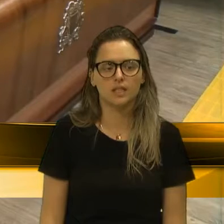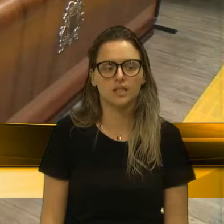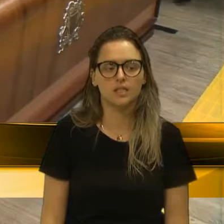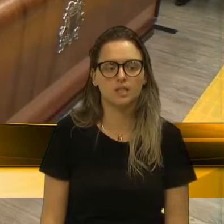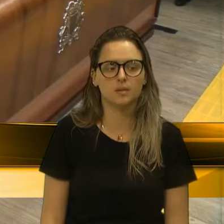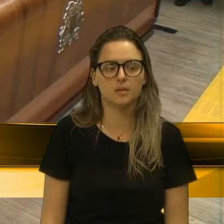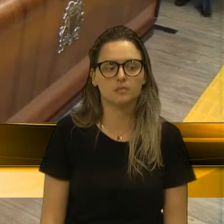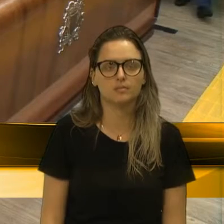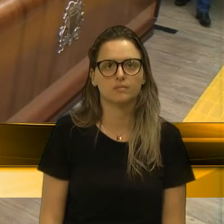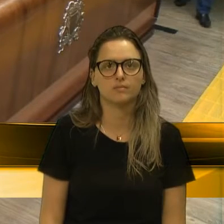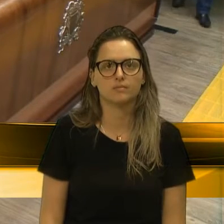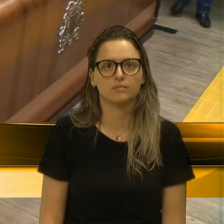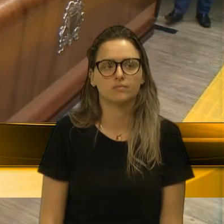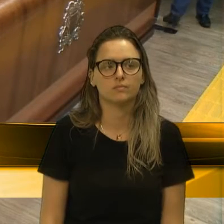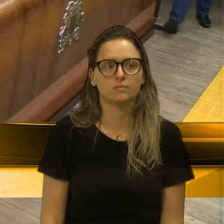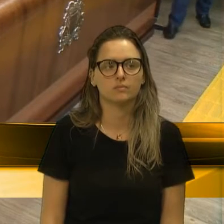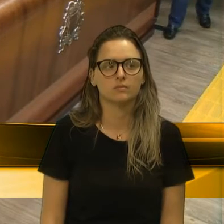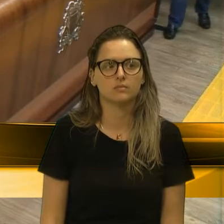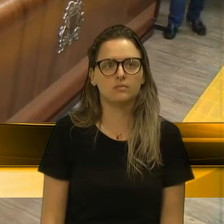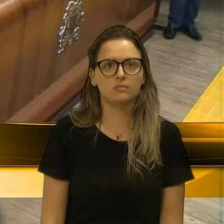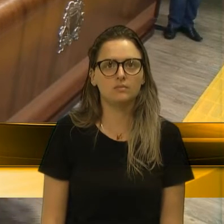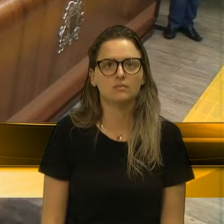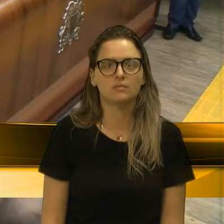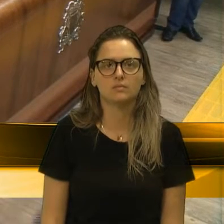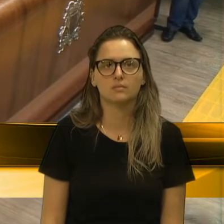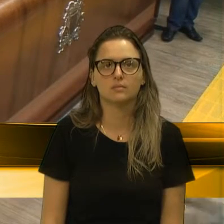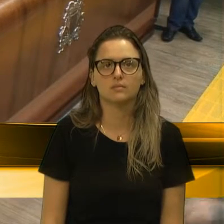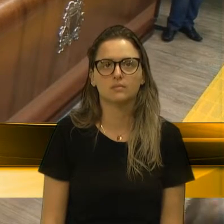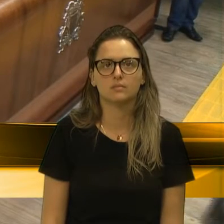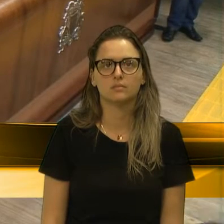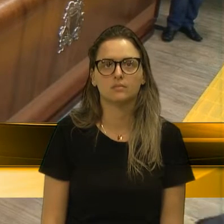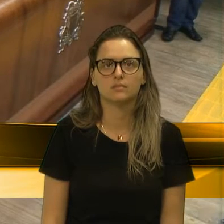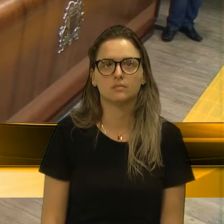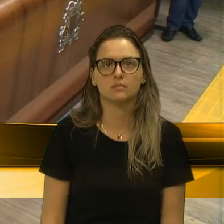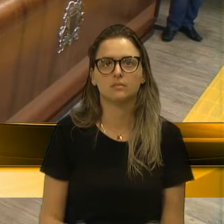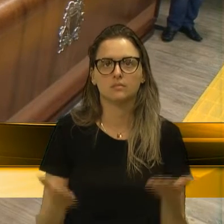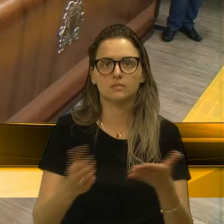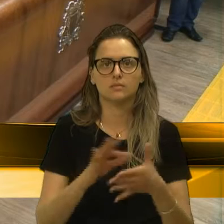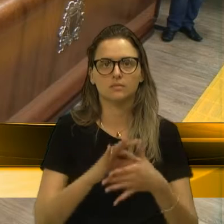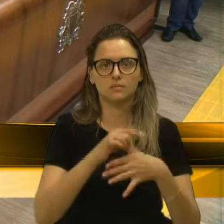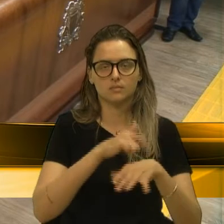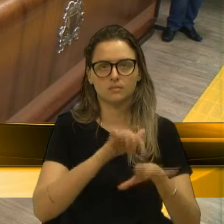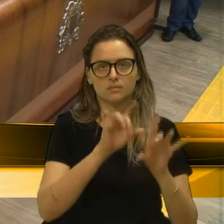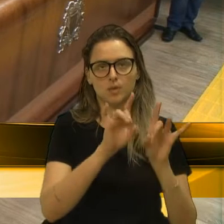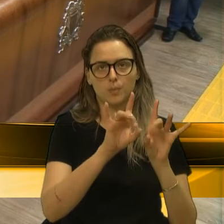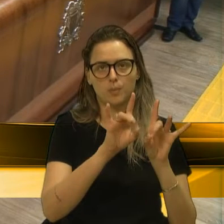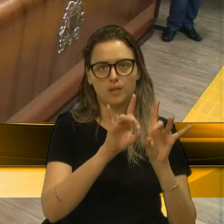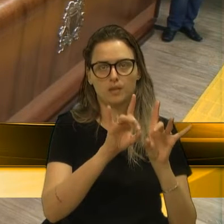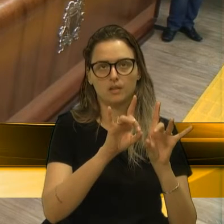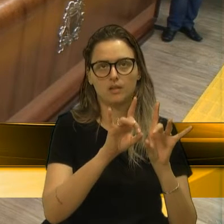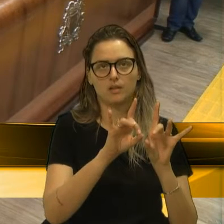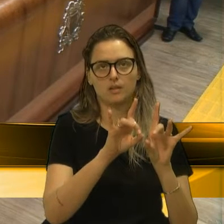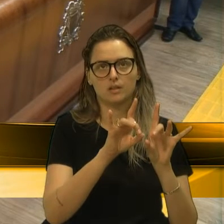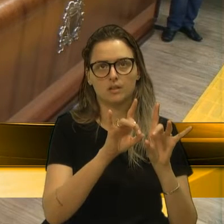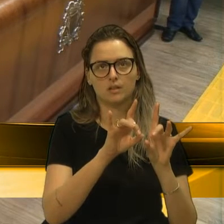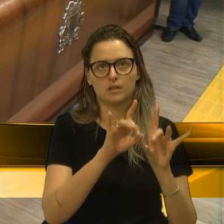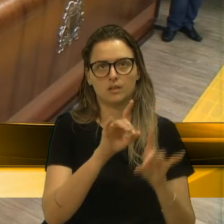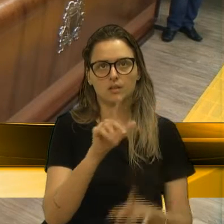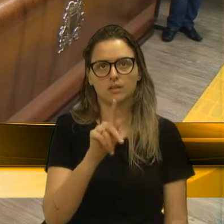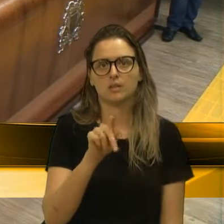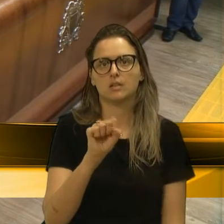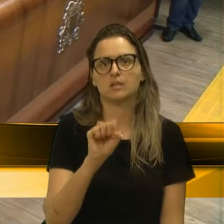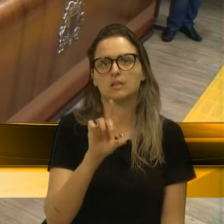Agradeço a Brumão, presidente. Que abre mão. Temos uma declaração de líder solicitada pela pancada do